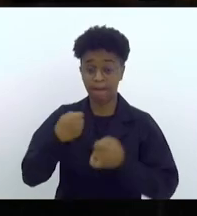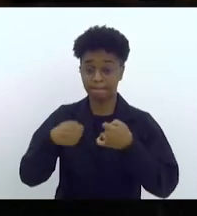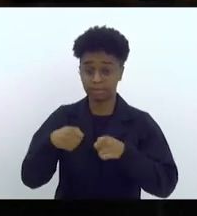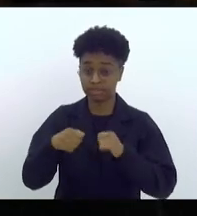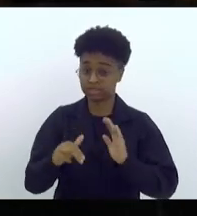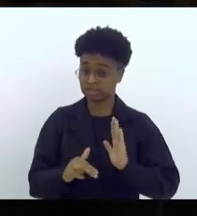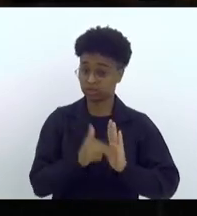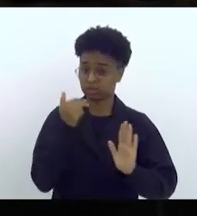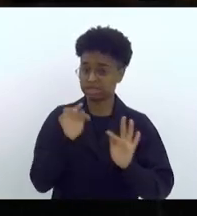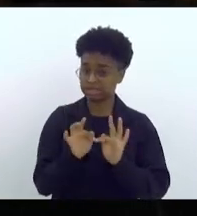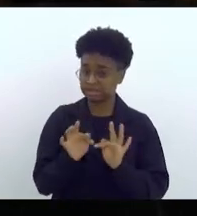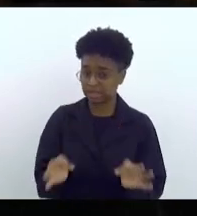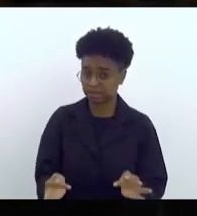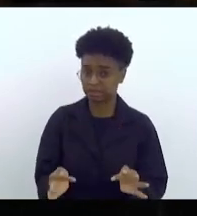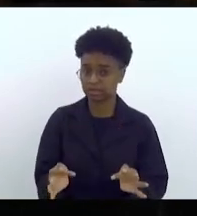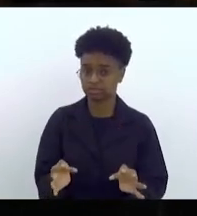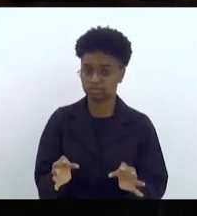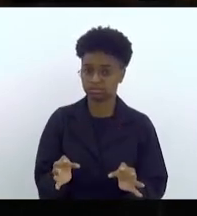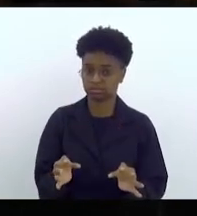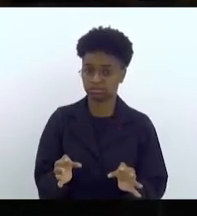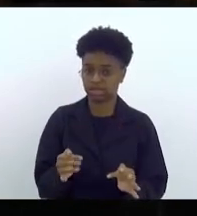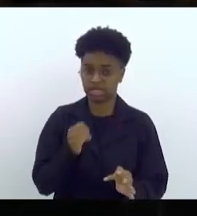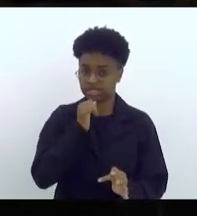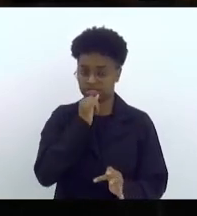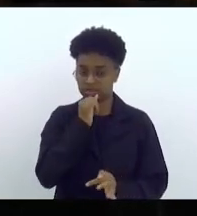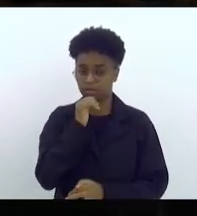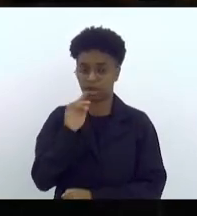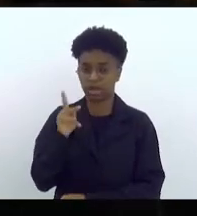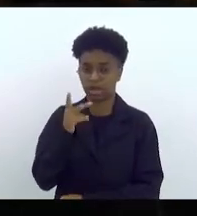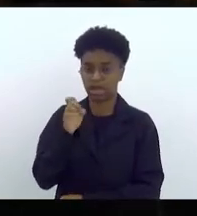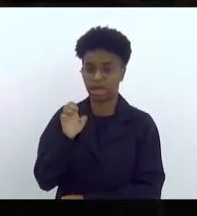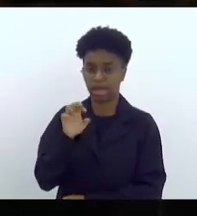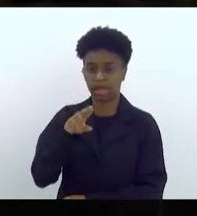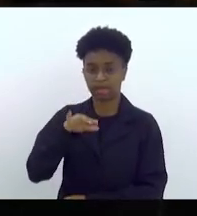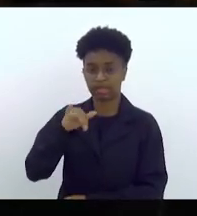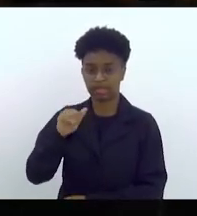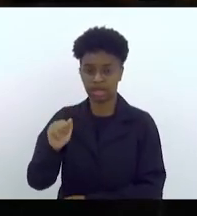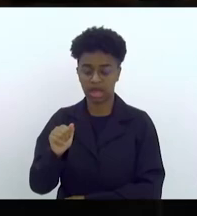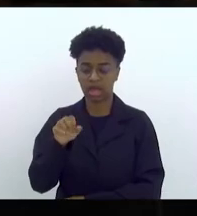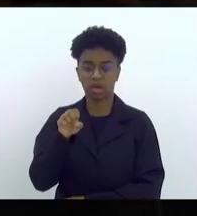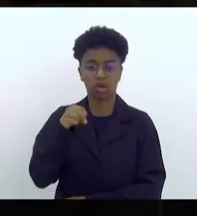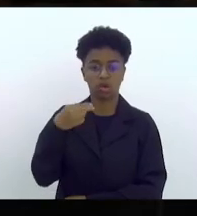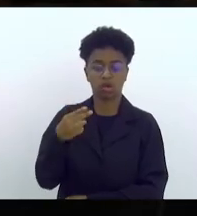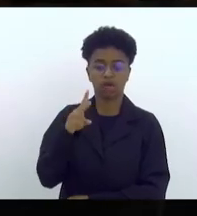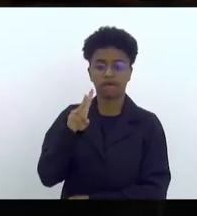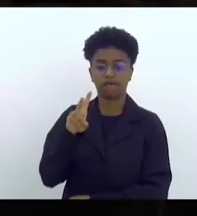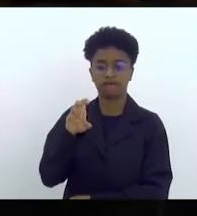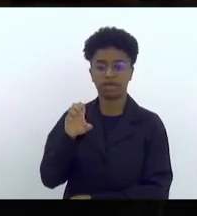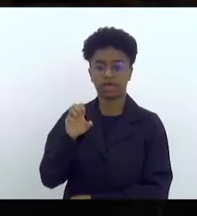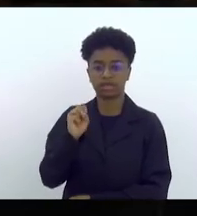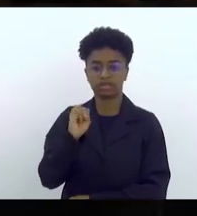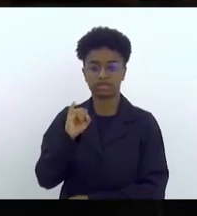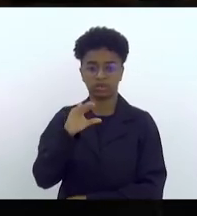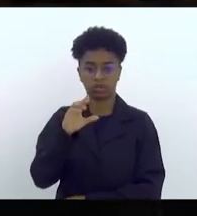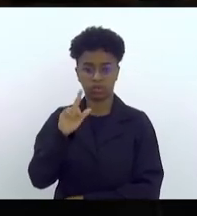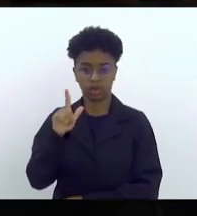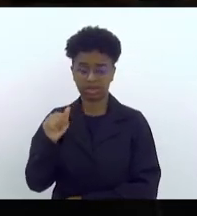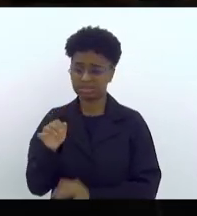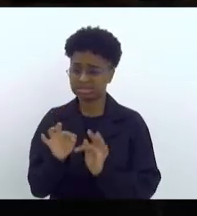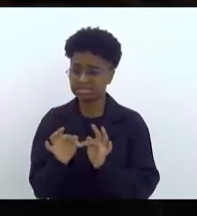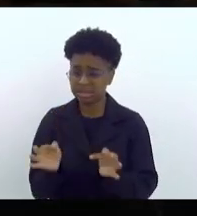cirurgia simples, uma cirurgia de hérnia, uma cirurgia de vesículas, cirurgia de baixa complexidade,